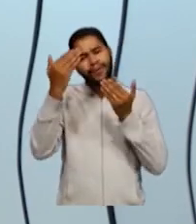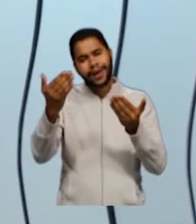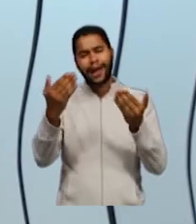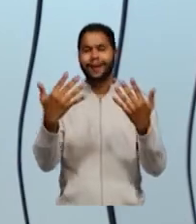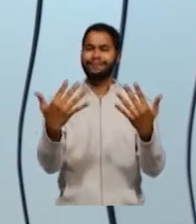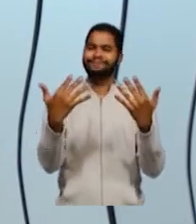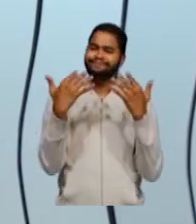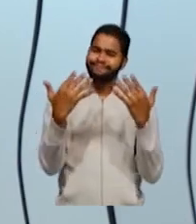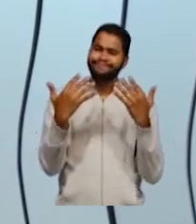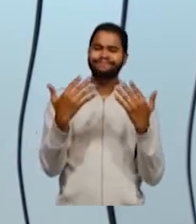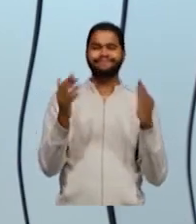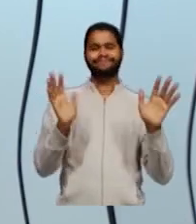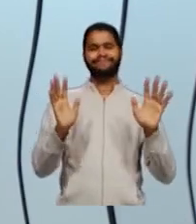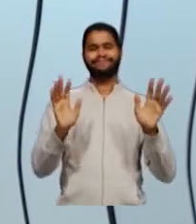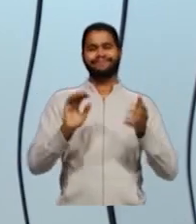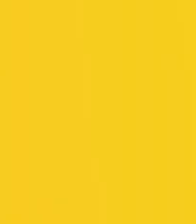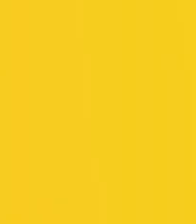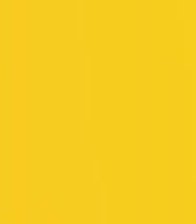atenção e até mais.